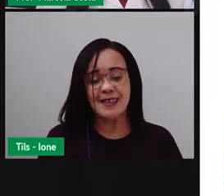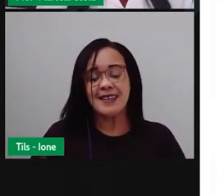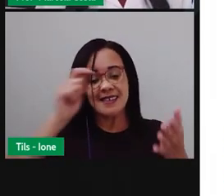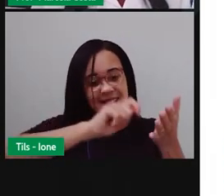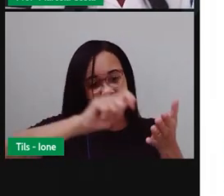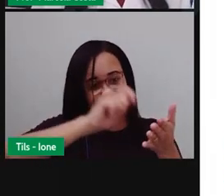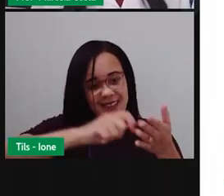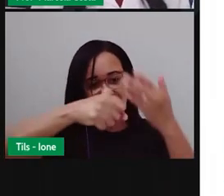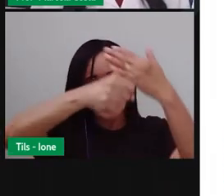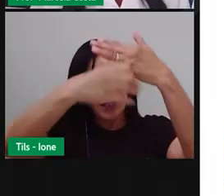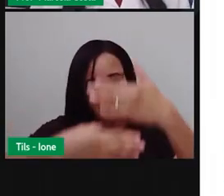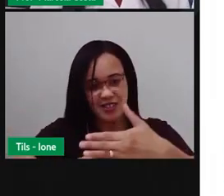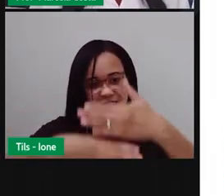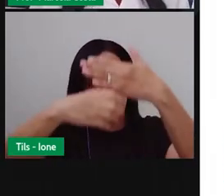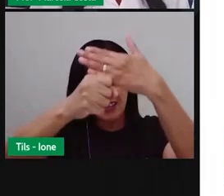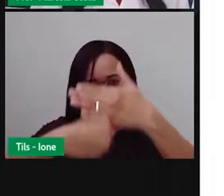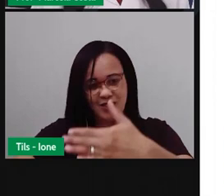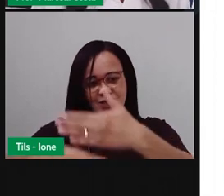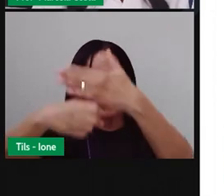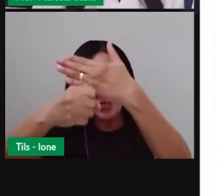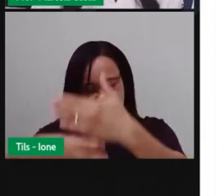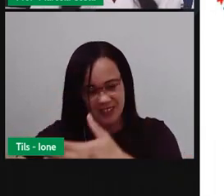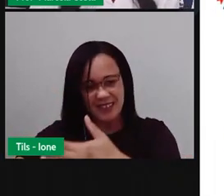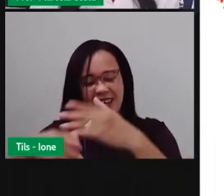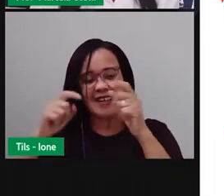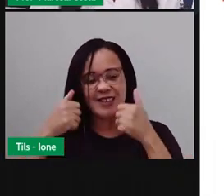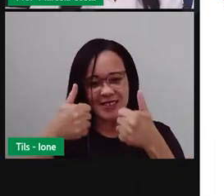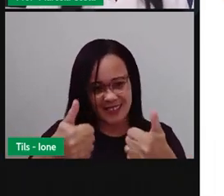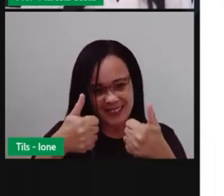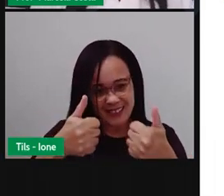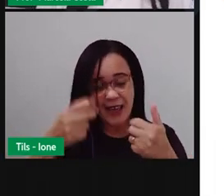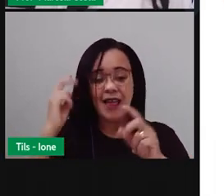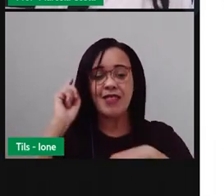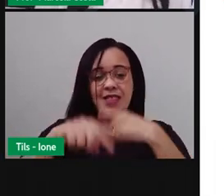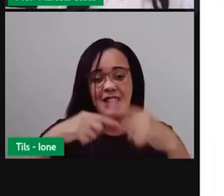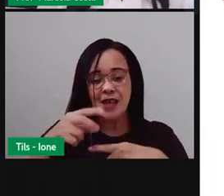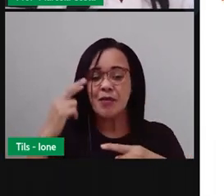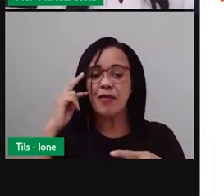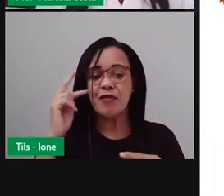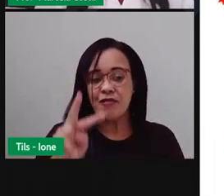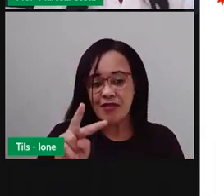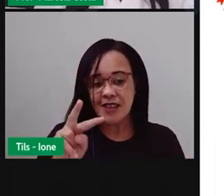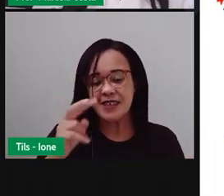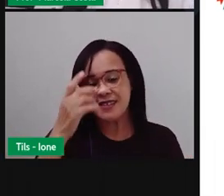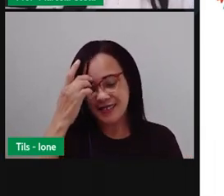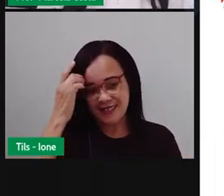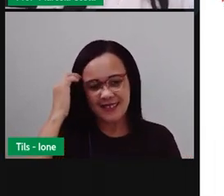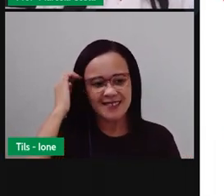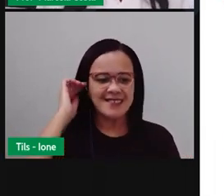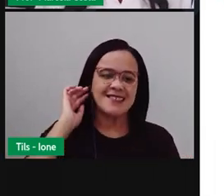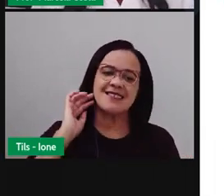Escreva aí no chat, que depois eu vou olhar